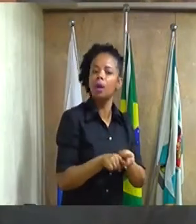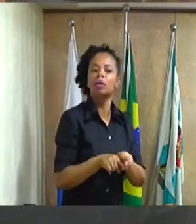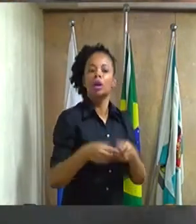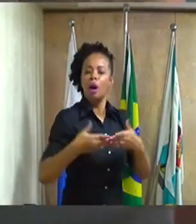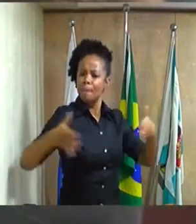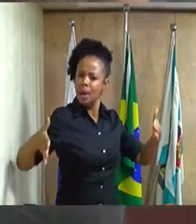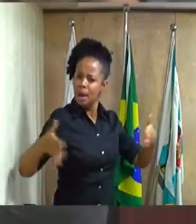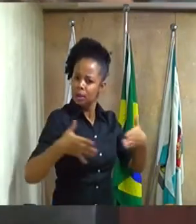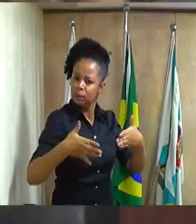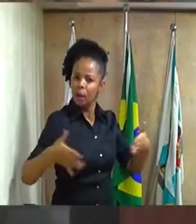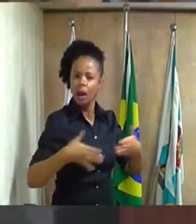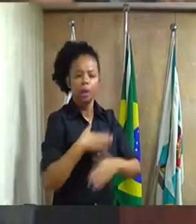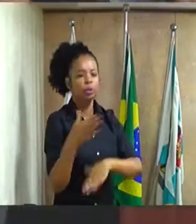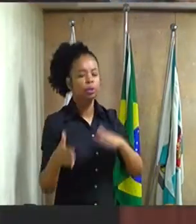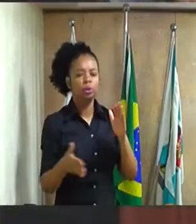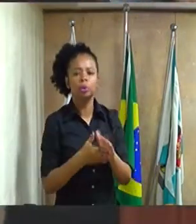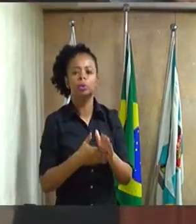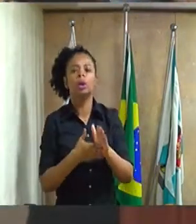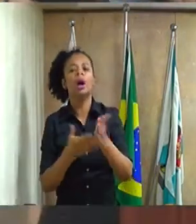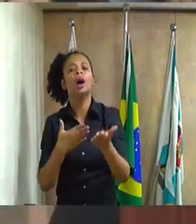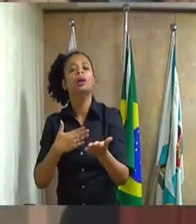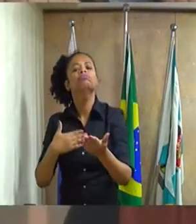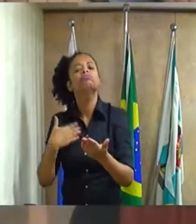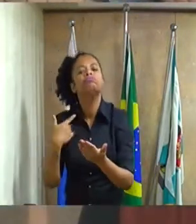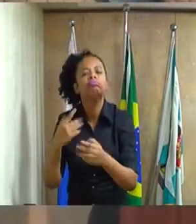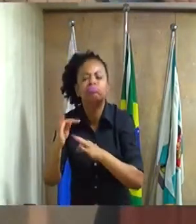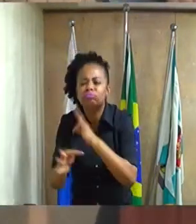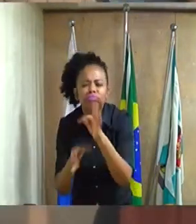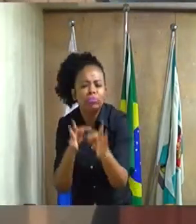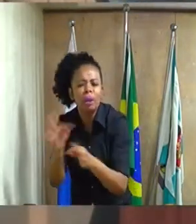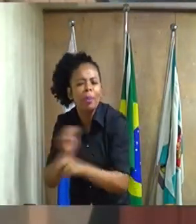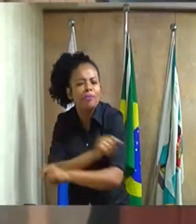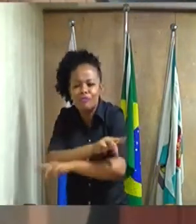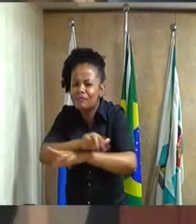para proflaxia, teremos teremos ali também